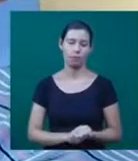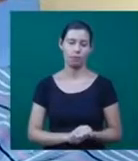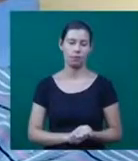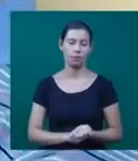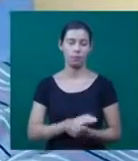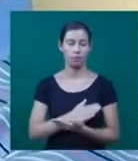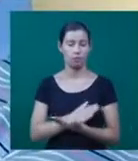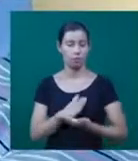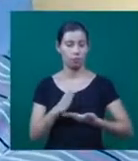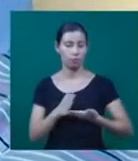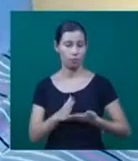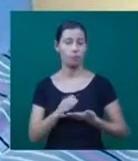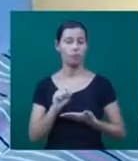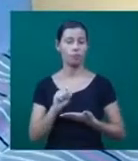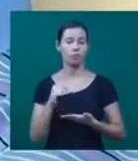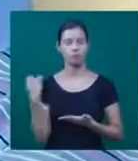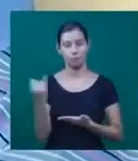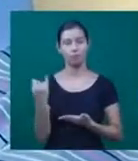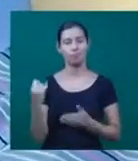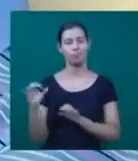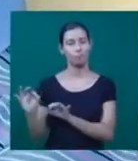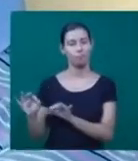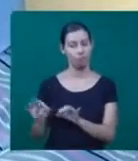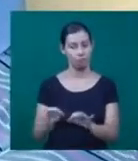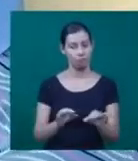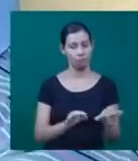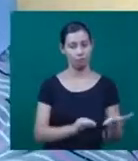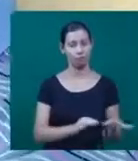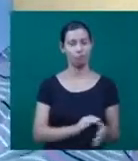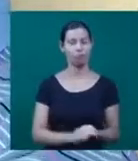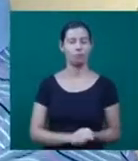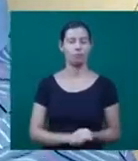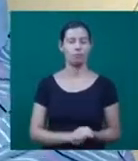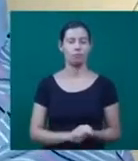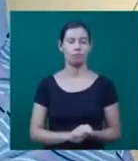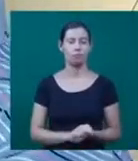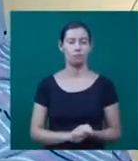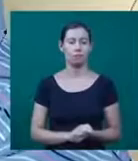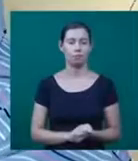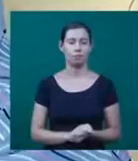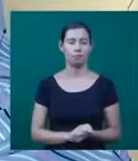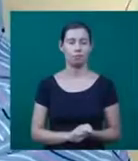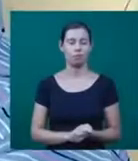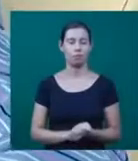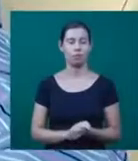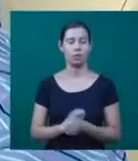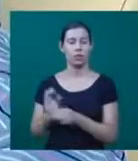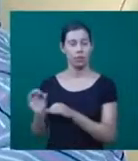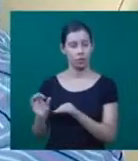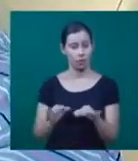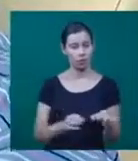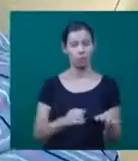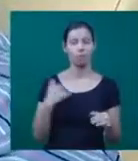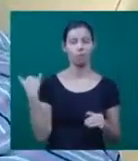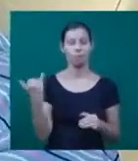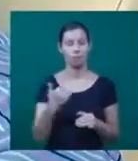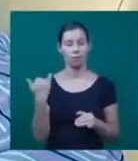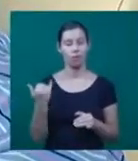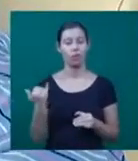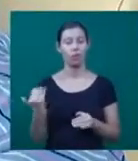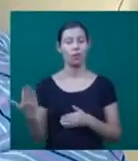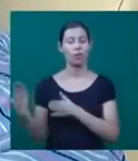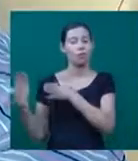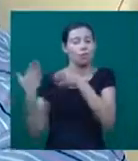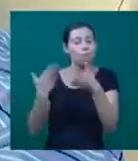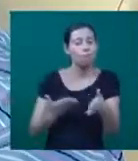começar, o importante também é manter a frequência. Com certeza, manter a frequência, porque até hoje, ouvindo o ar, eu fiquei muito triste, porque tinha pouca